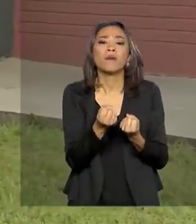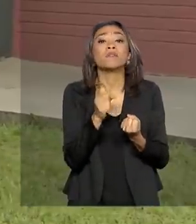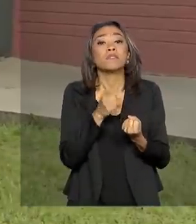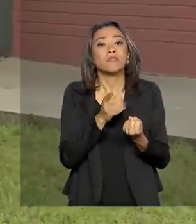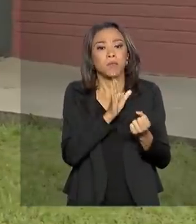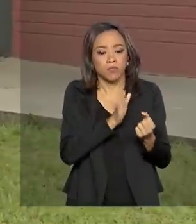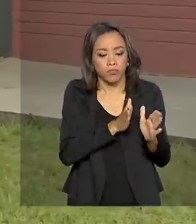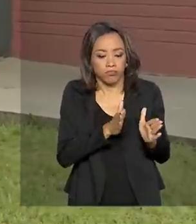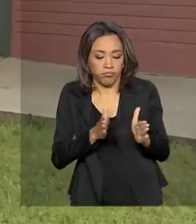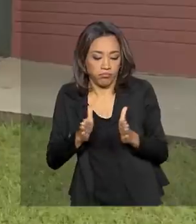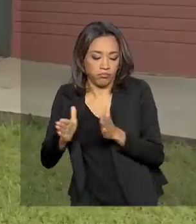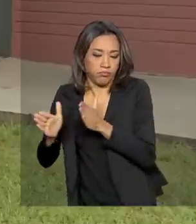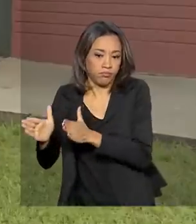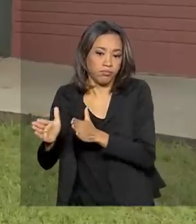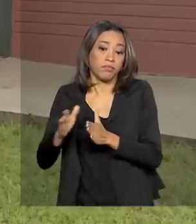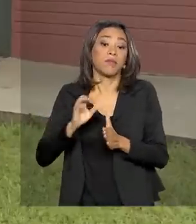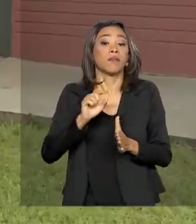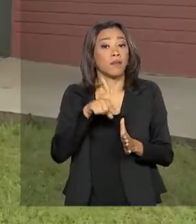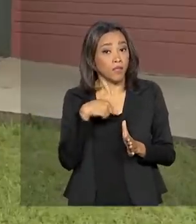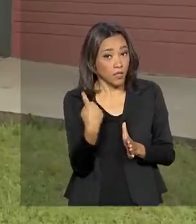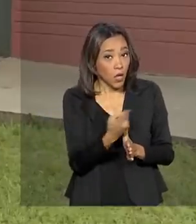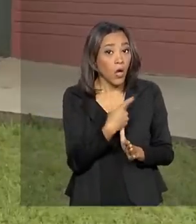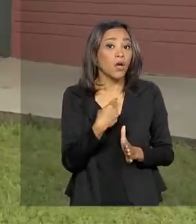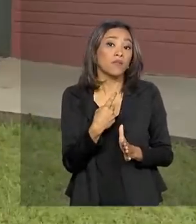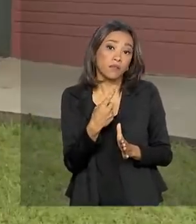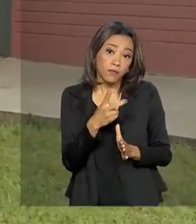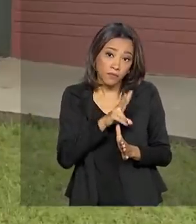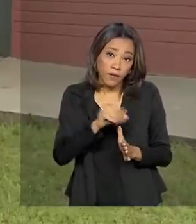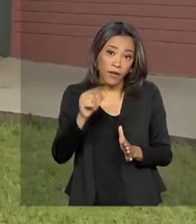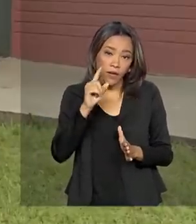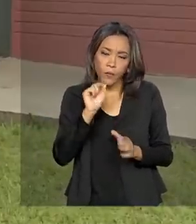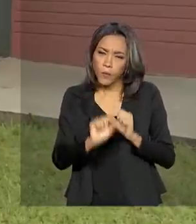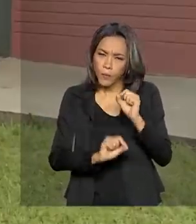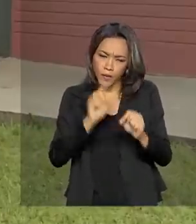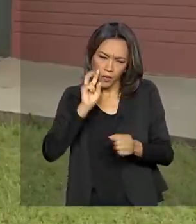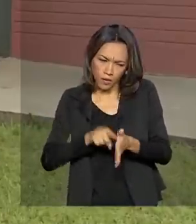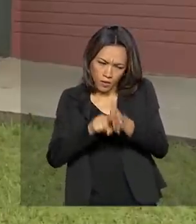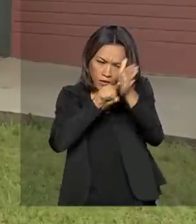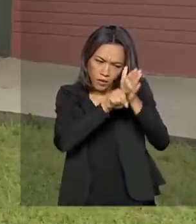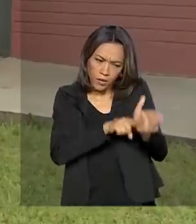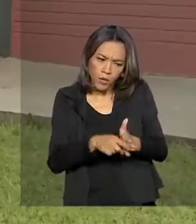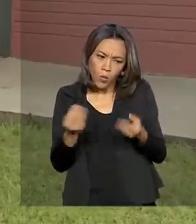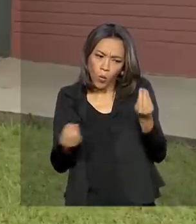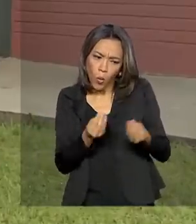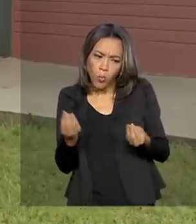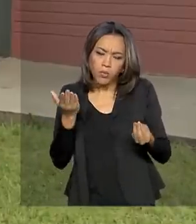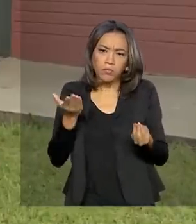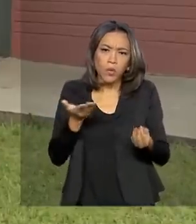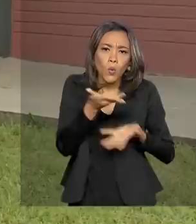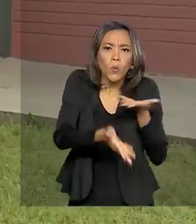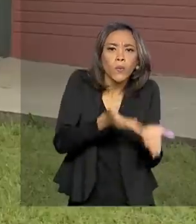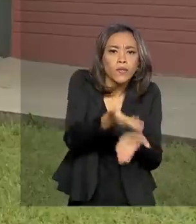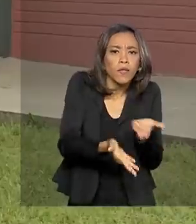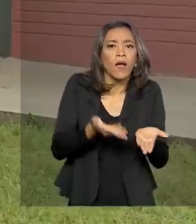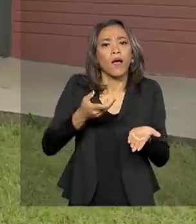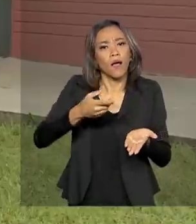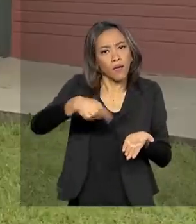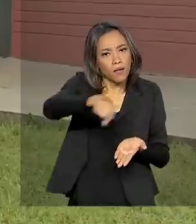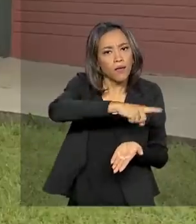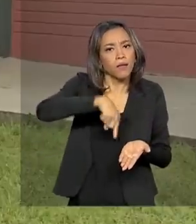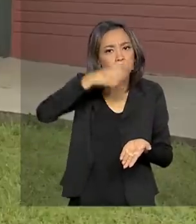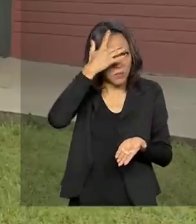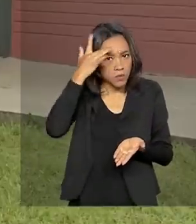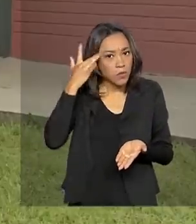sistemática e oportuna. E assim a gente então fazer a mitigação e direcionar as ações tanto de cuidado, que a gente também está fazendo a